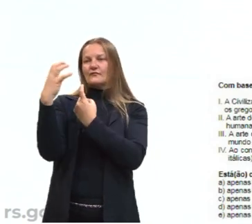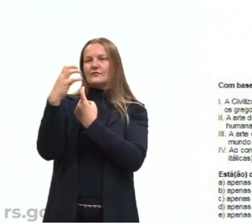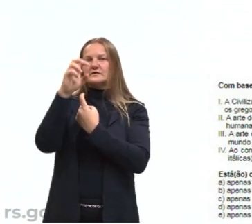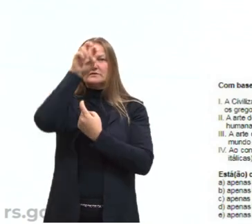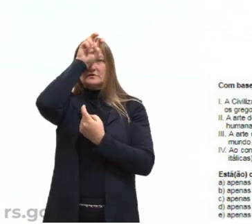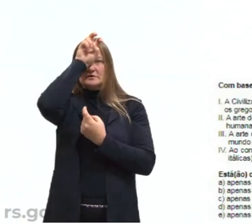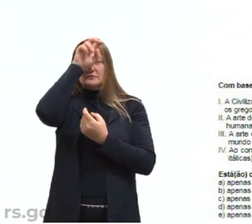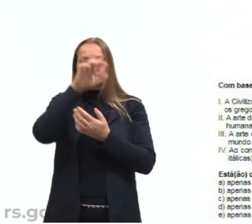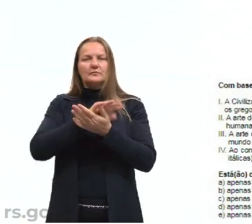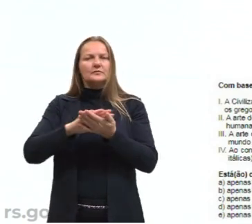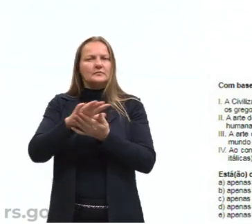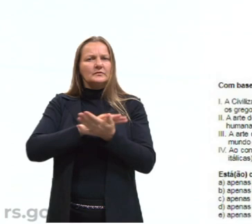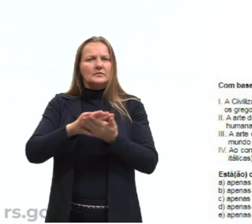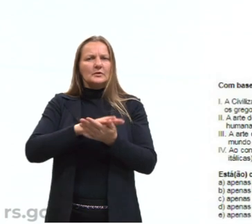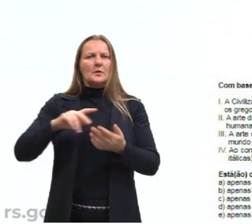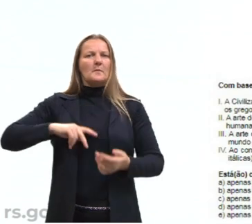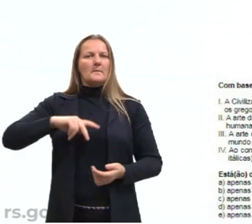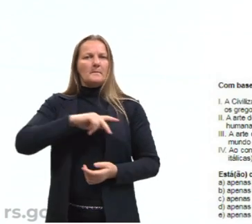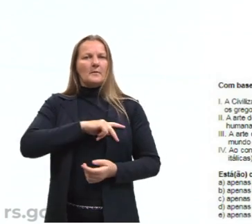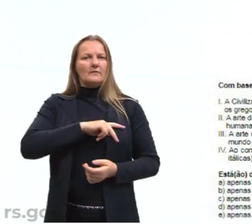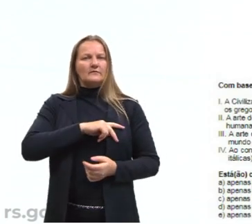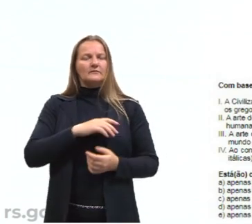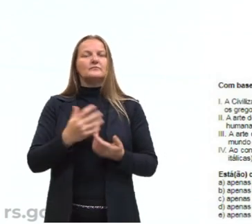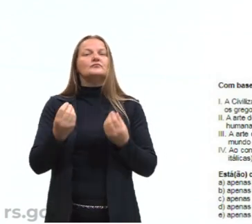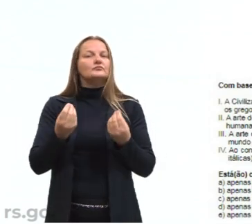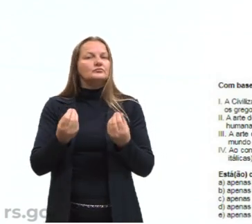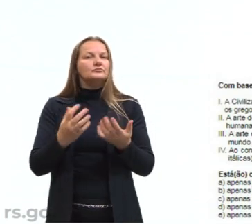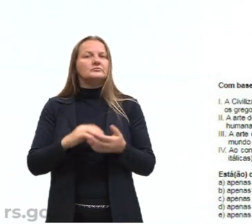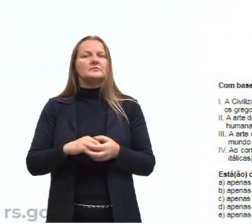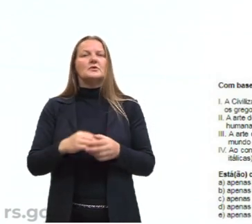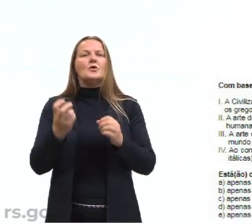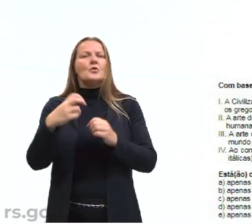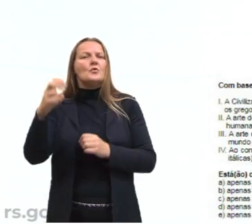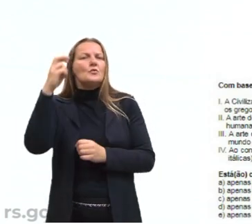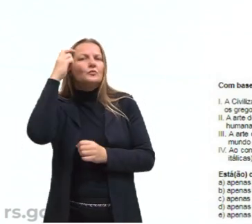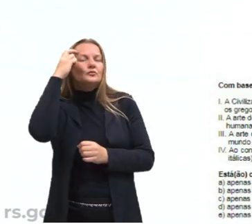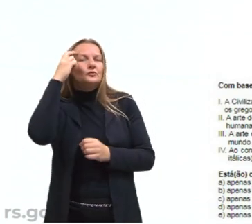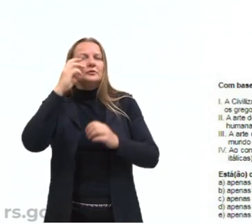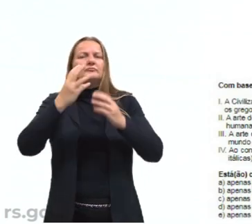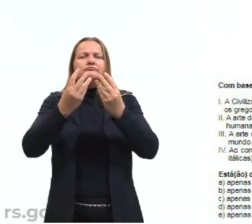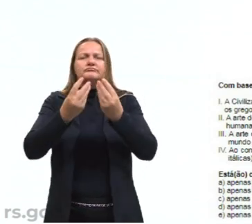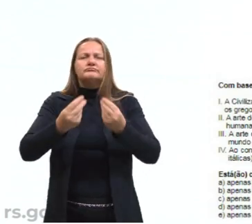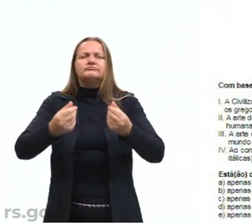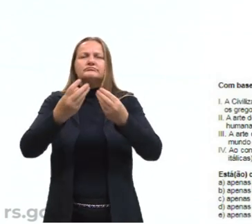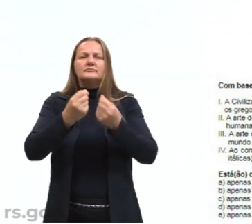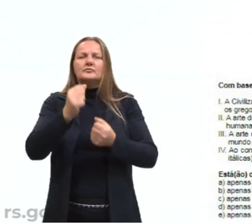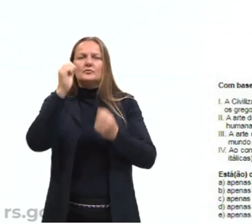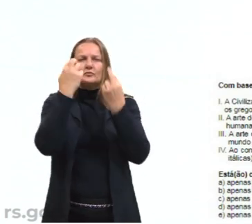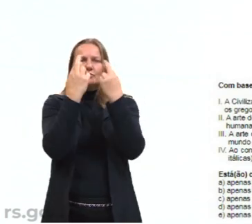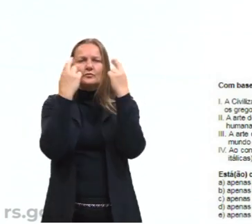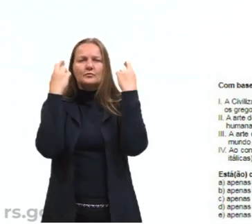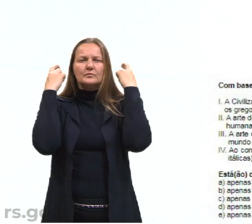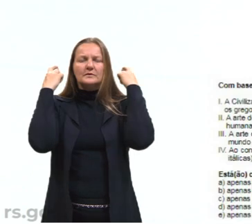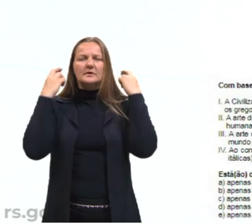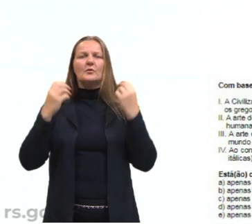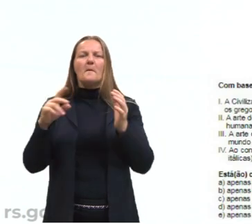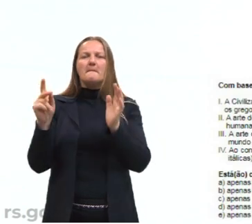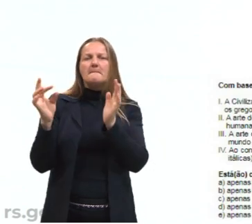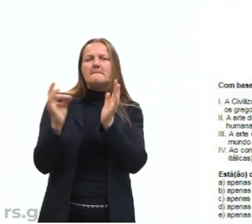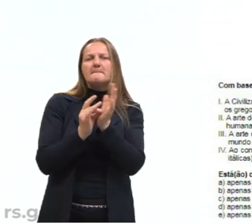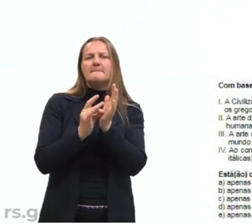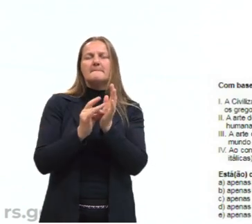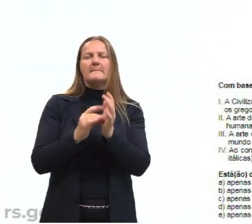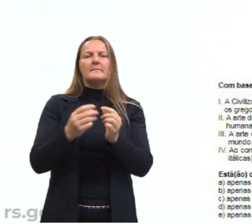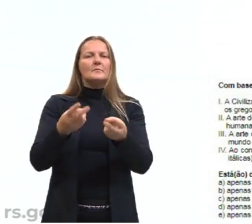nem todos os povos do Oriente Médio. Sua cultura esgotou-se entre os gregos e a sua originalidade foi